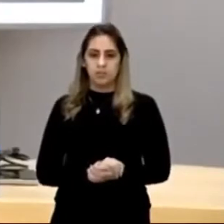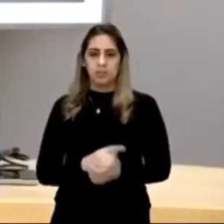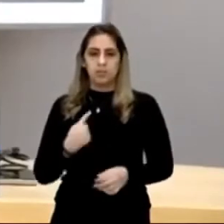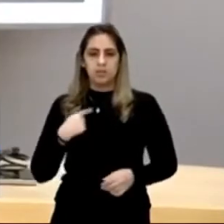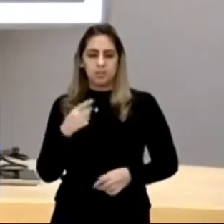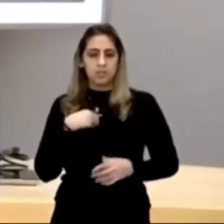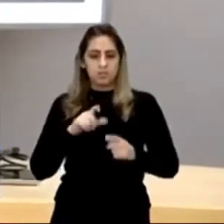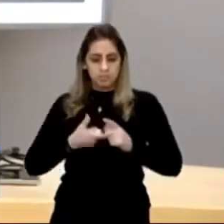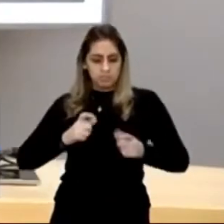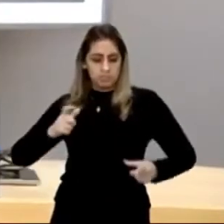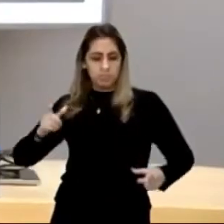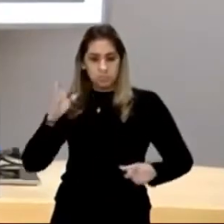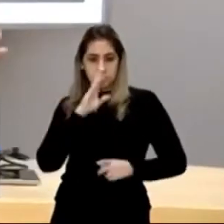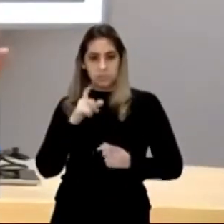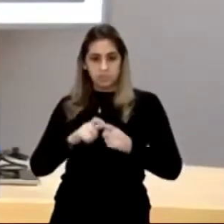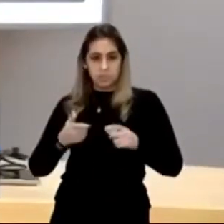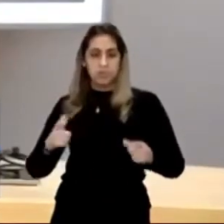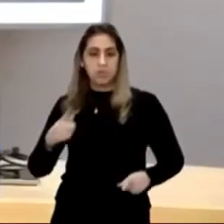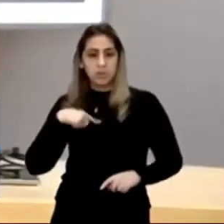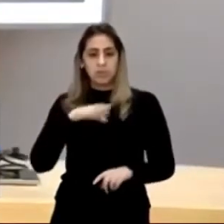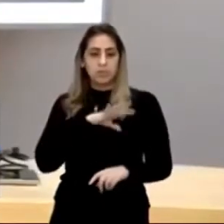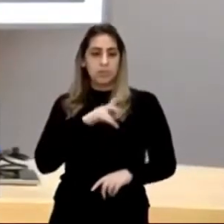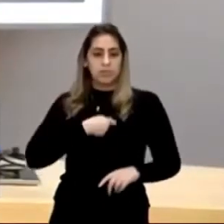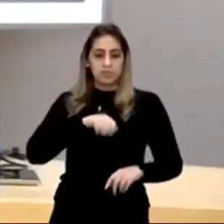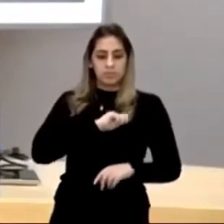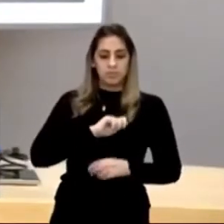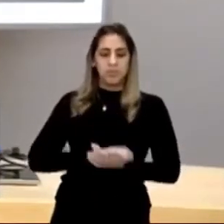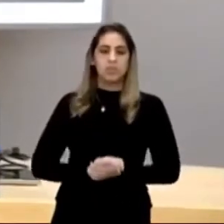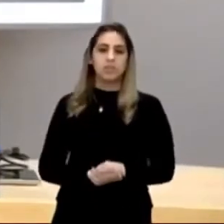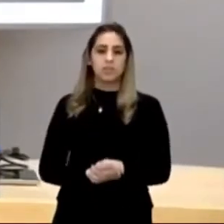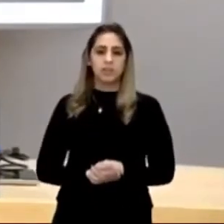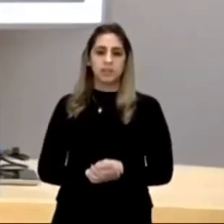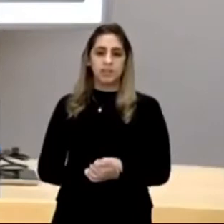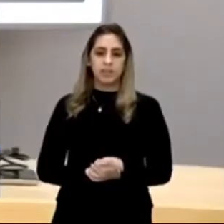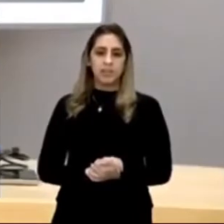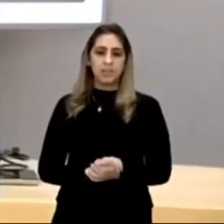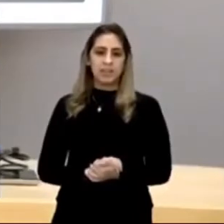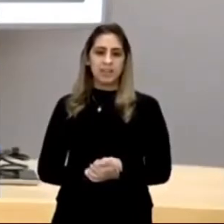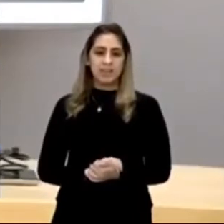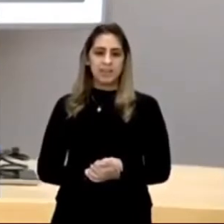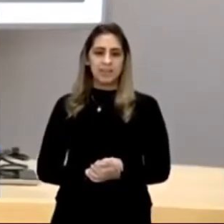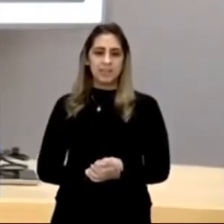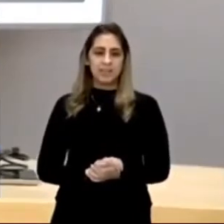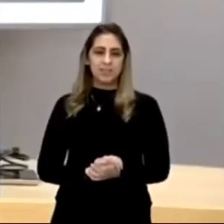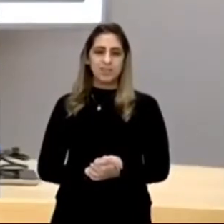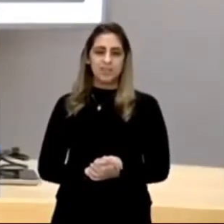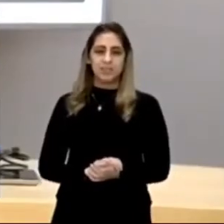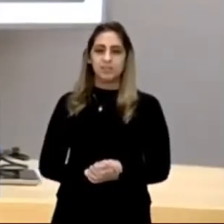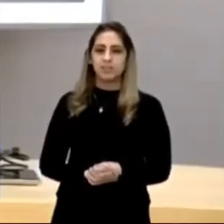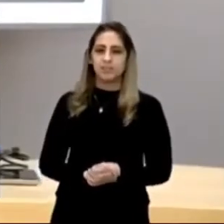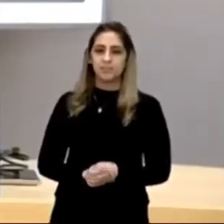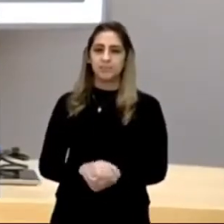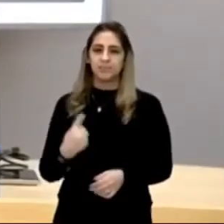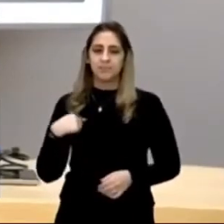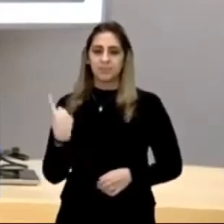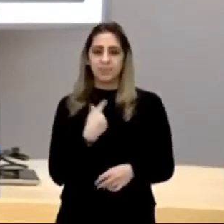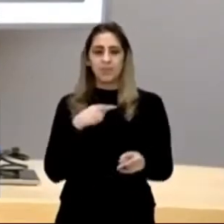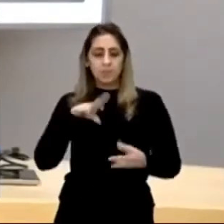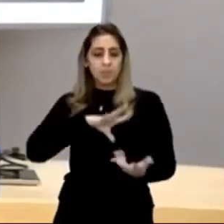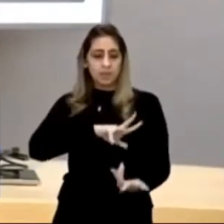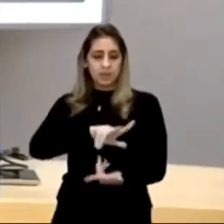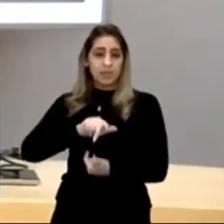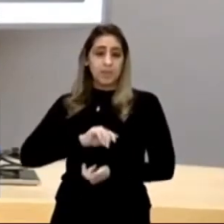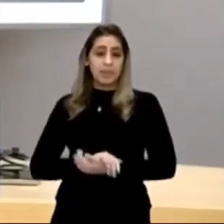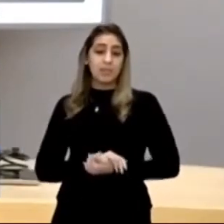se esticou, porque Portugal e Espanha eram uma coisa só, estou adiantando o ponto, mas a questão que eu falando é essa, estamos discutindo uma terra